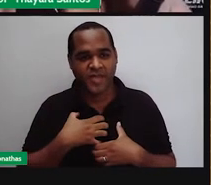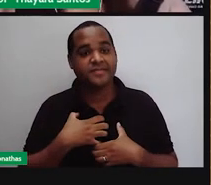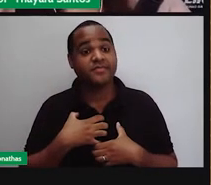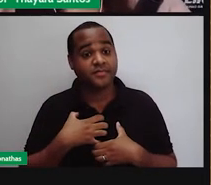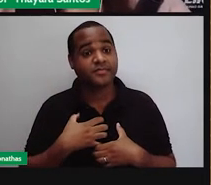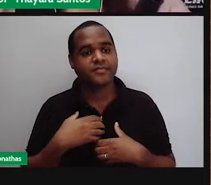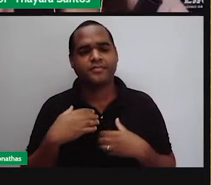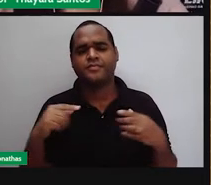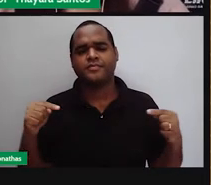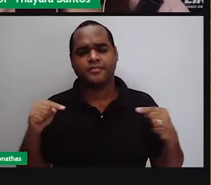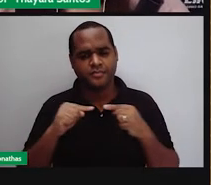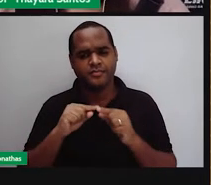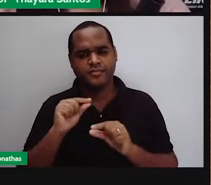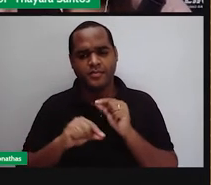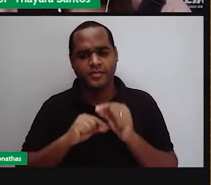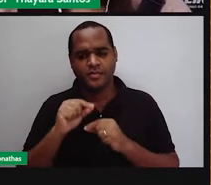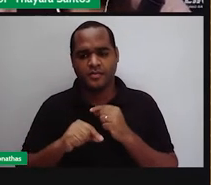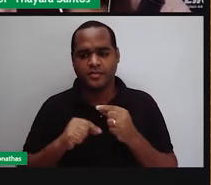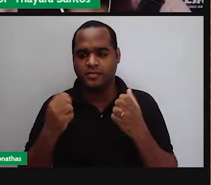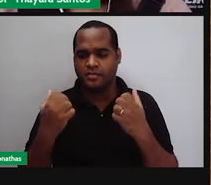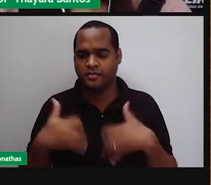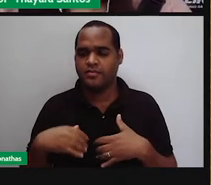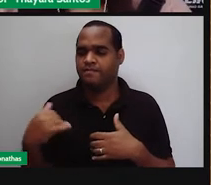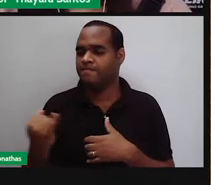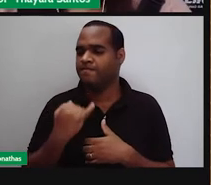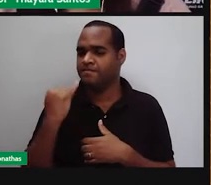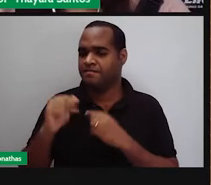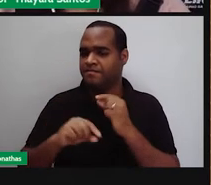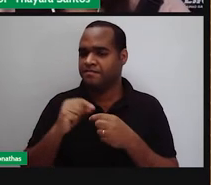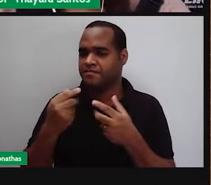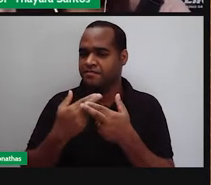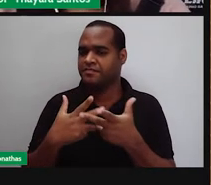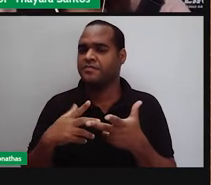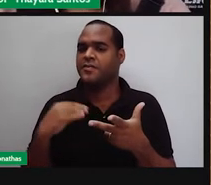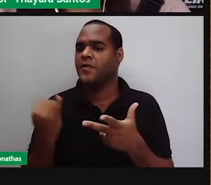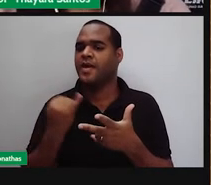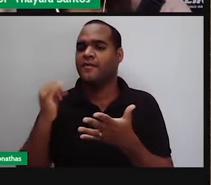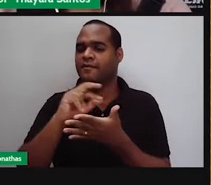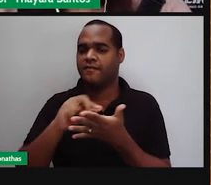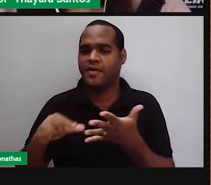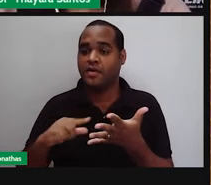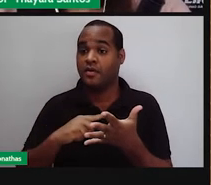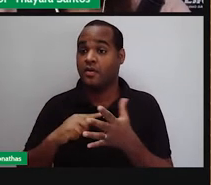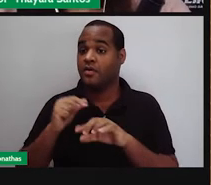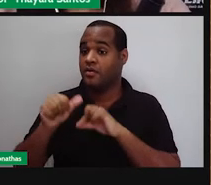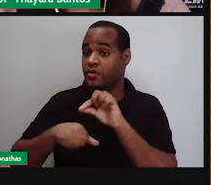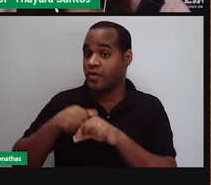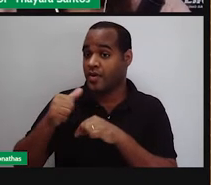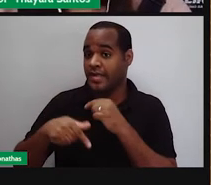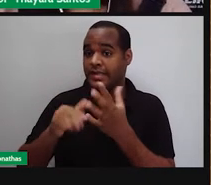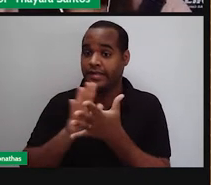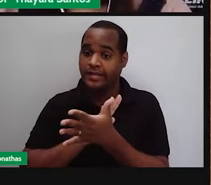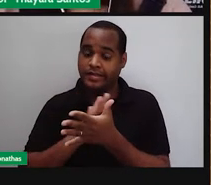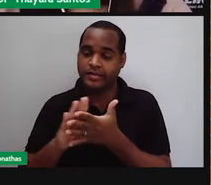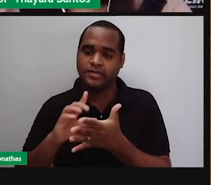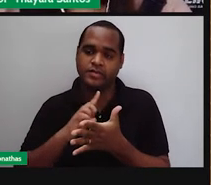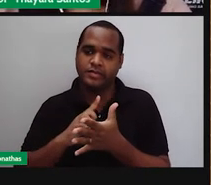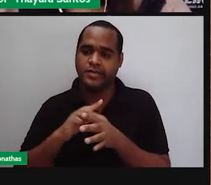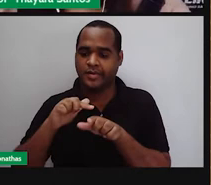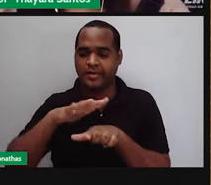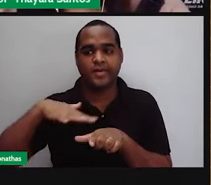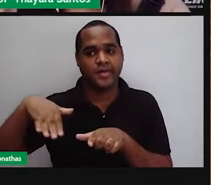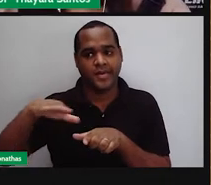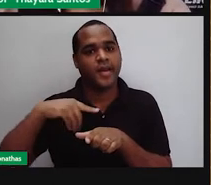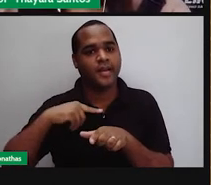E o que é que essas papilas gustativas fazem? Primeiro que existem vários tipos de papilas gustativas. Muda a forma dela, dependendo da